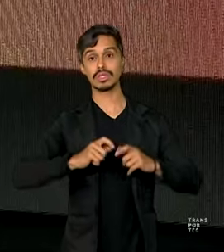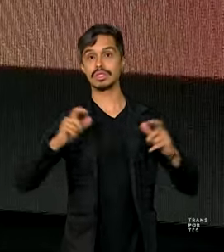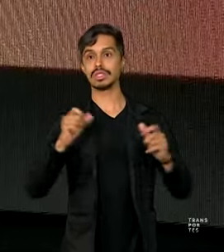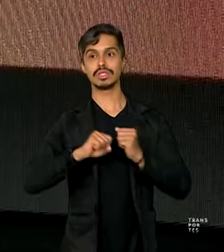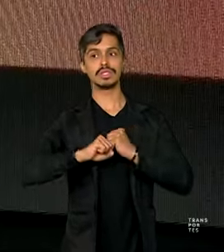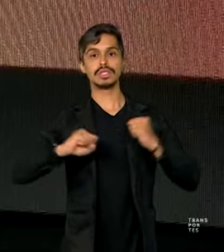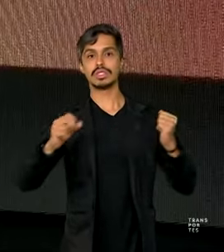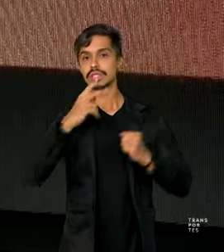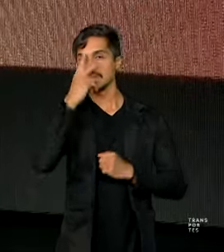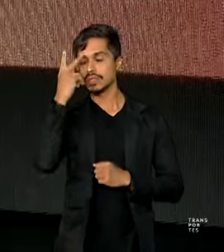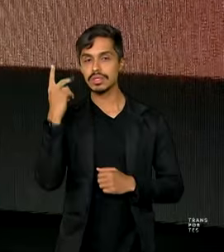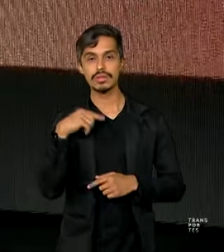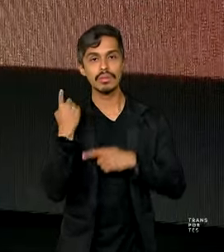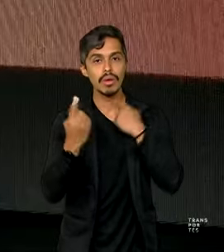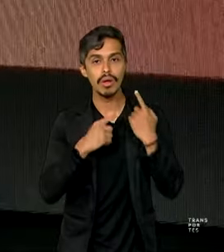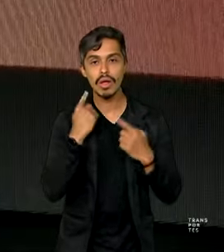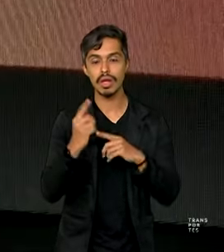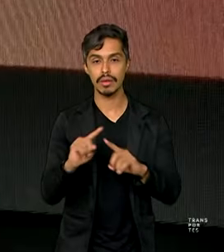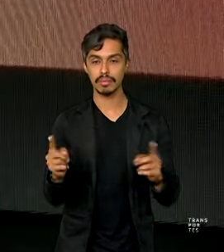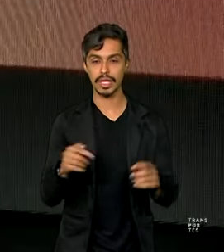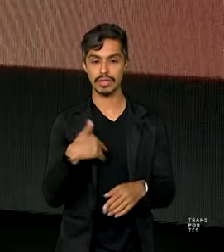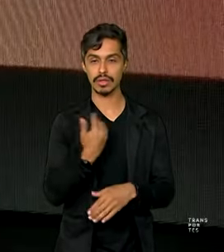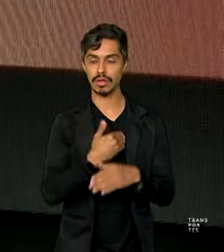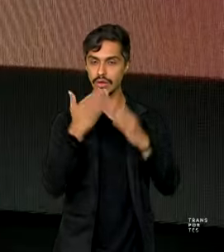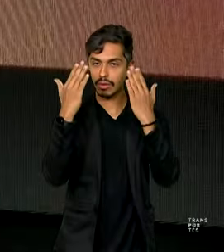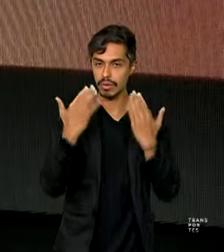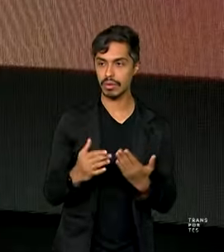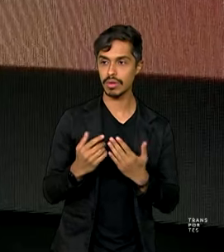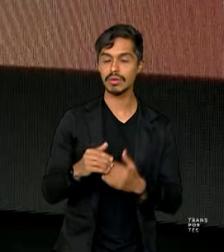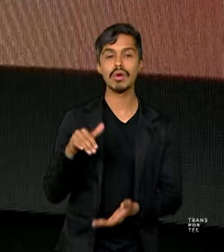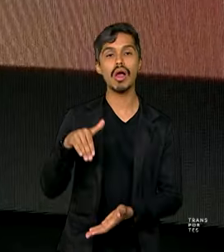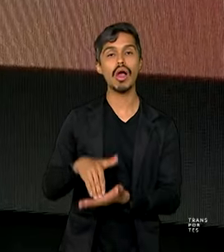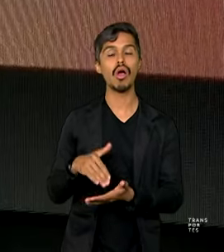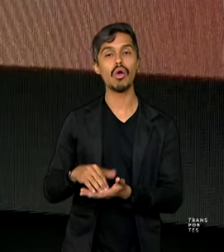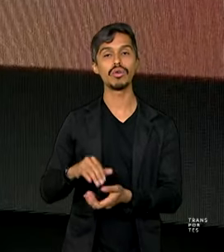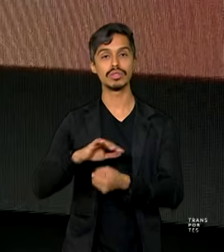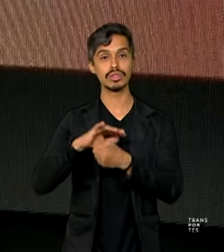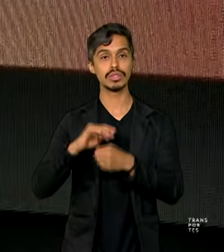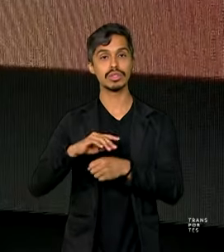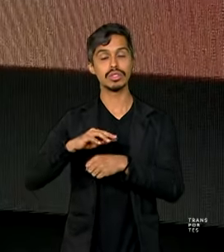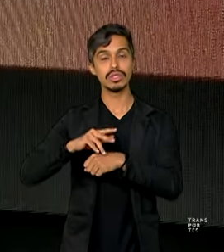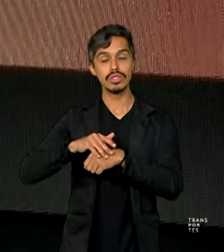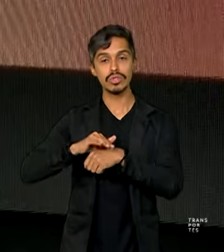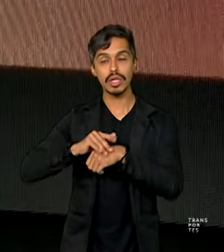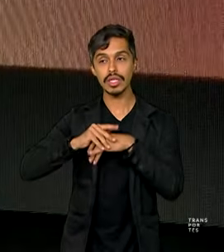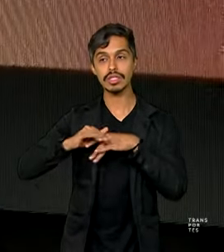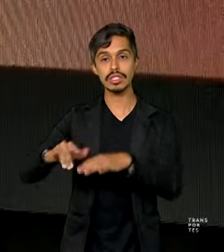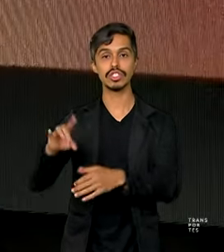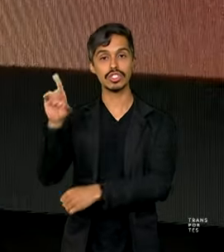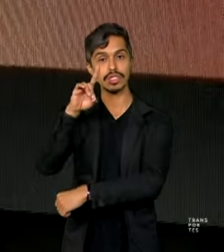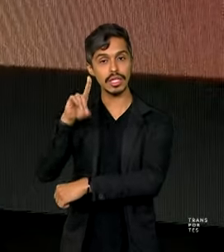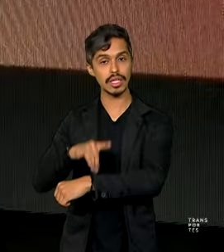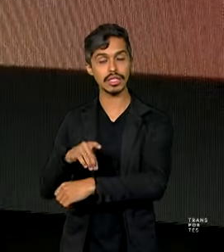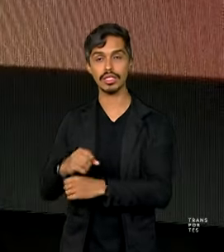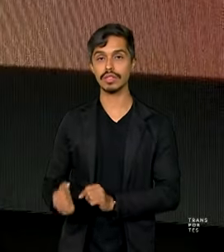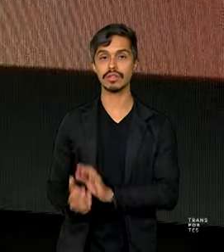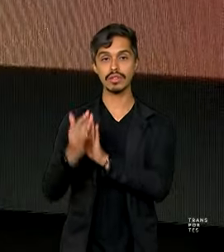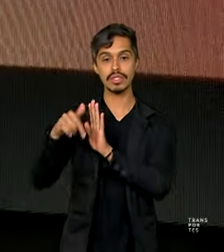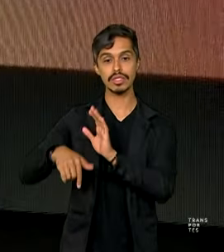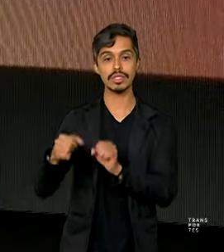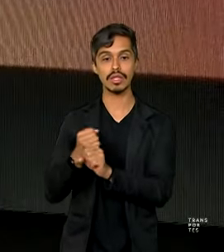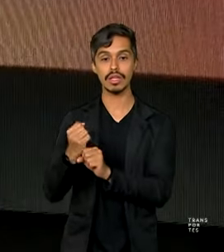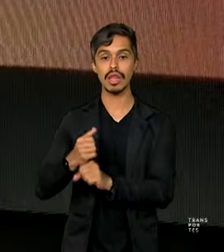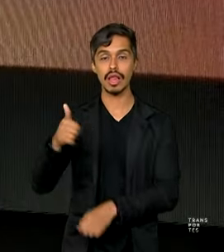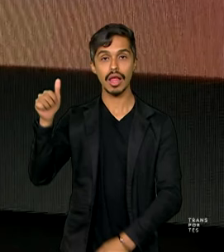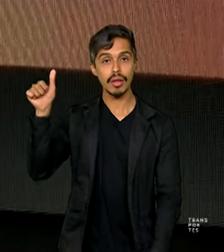gritante. Mas quando a gente compara, por exemplo, com a última epidemia de dengue que a gente enfrentou no nosso país desse ano, que foi